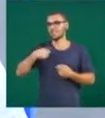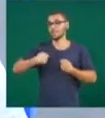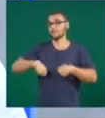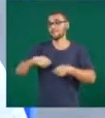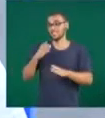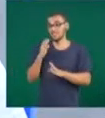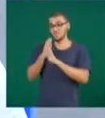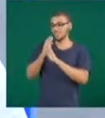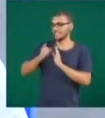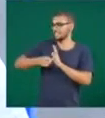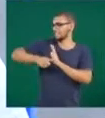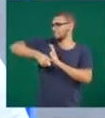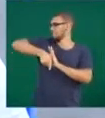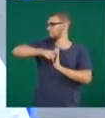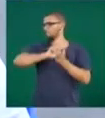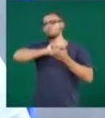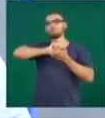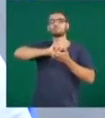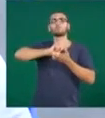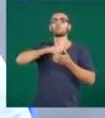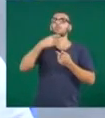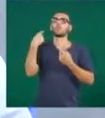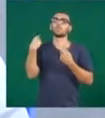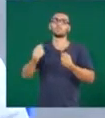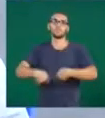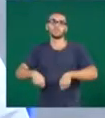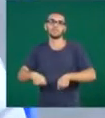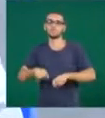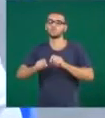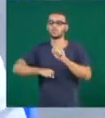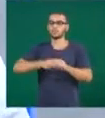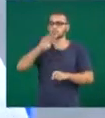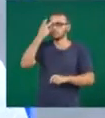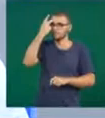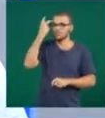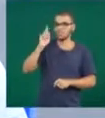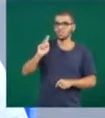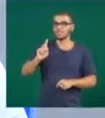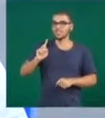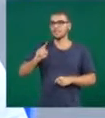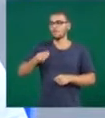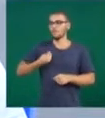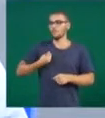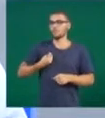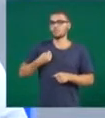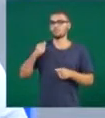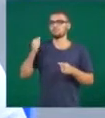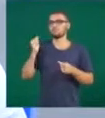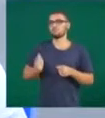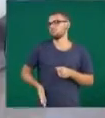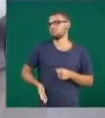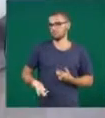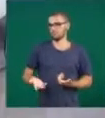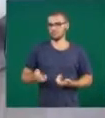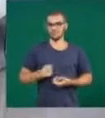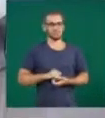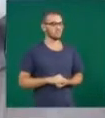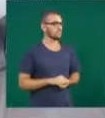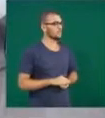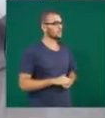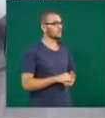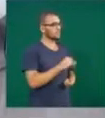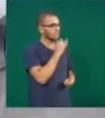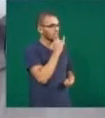diagnóstico precoce para que essas lesões não prejudiquem a qualidade de vida do paciente. O fato dos